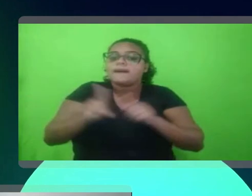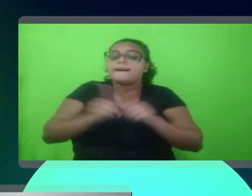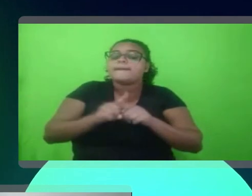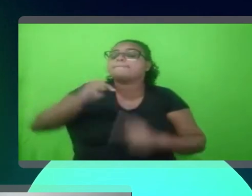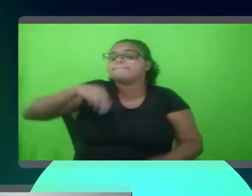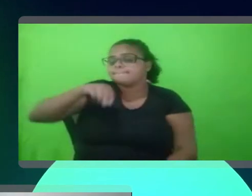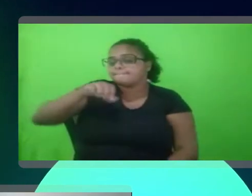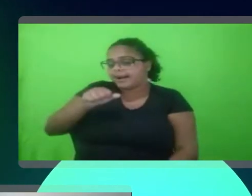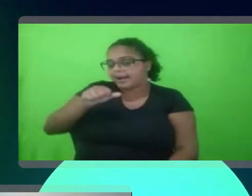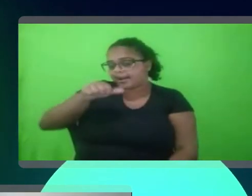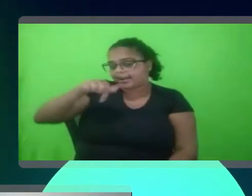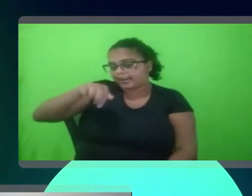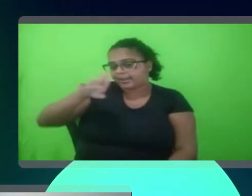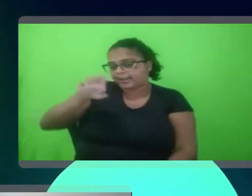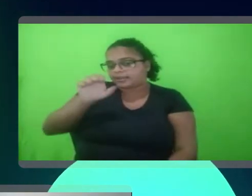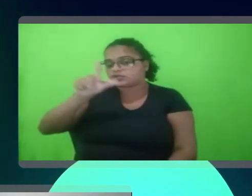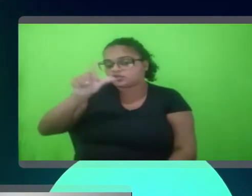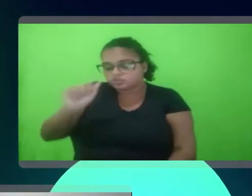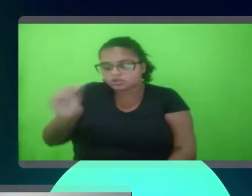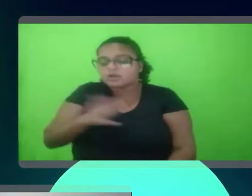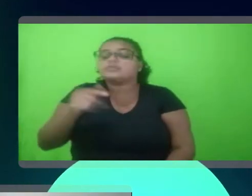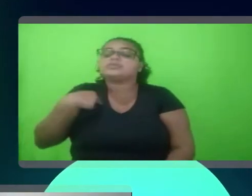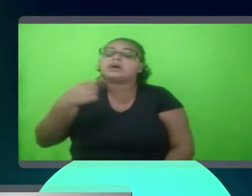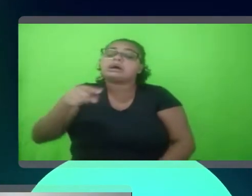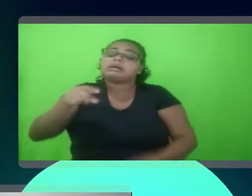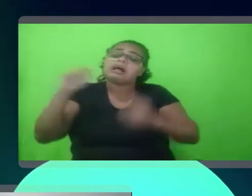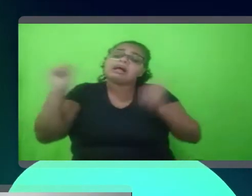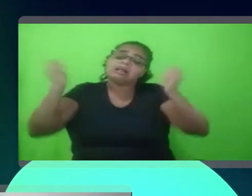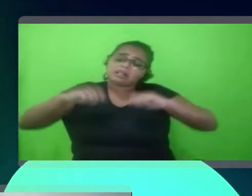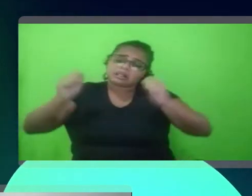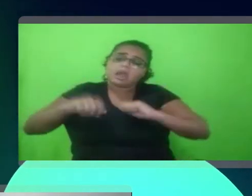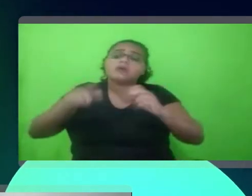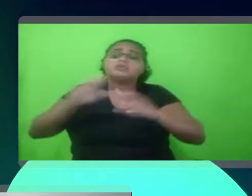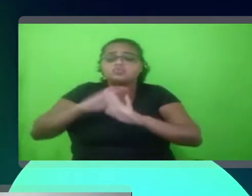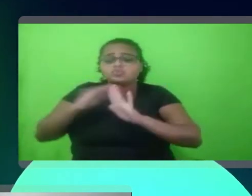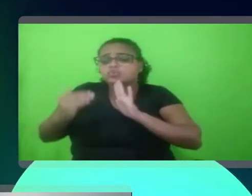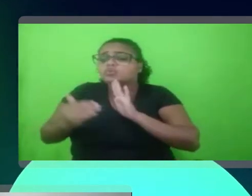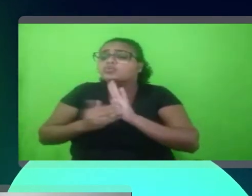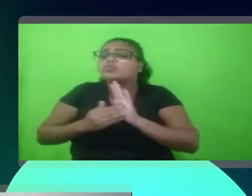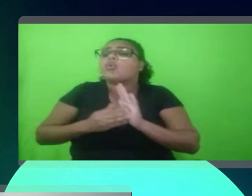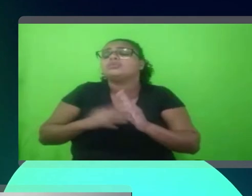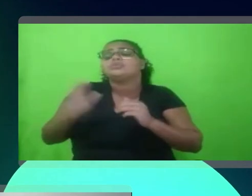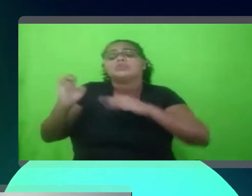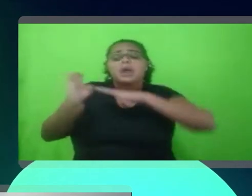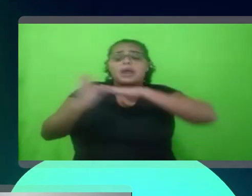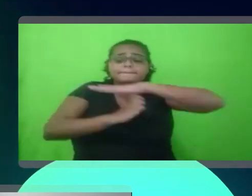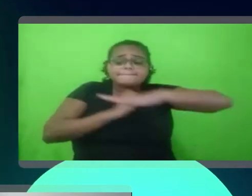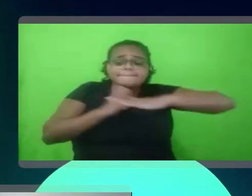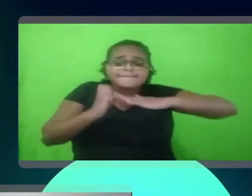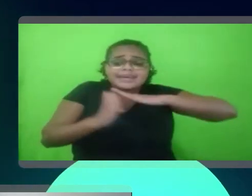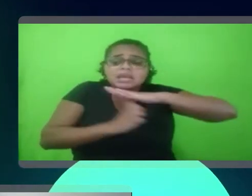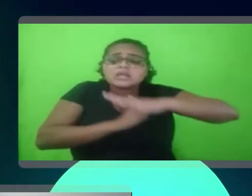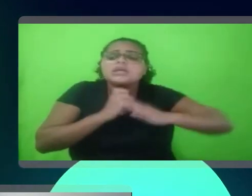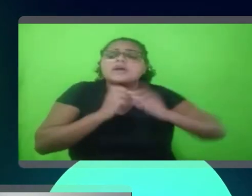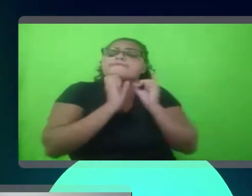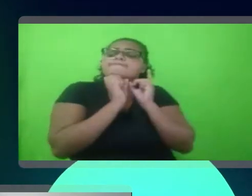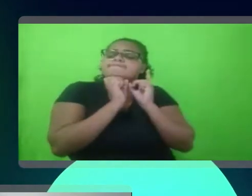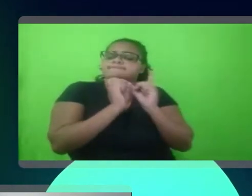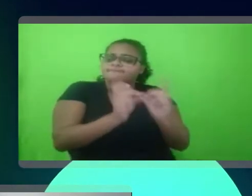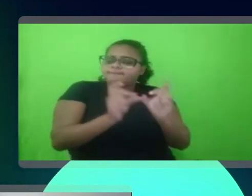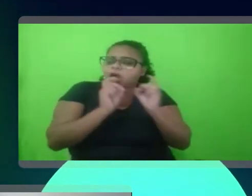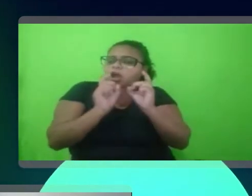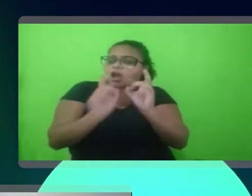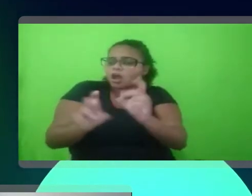Marketplace é um modelo que, basicamente, está permeando todas as empresas de varejo que